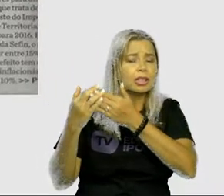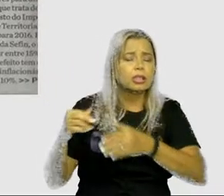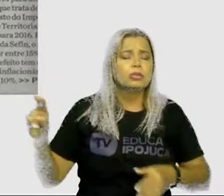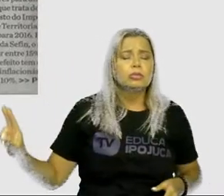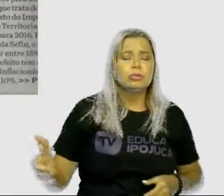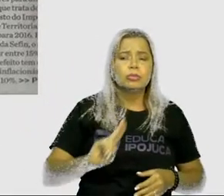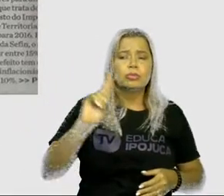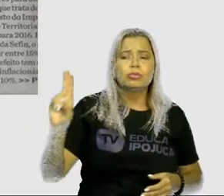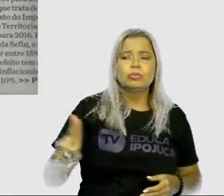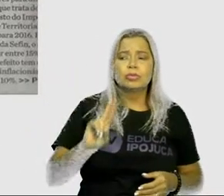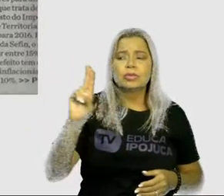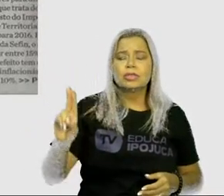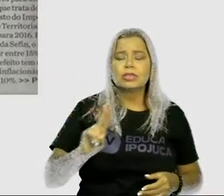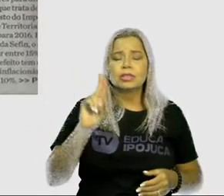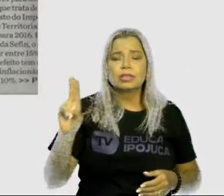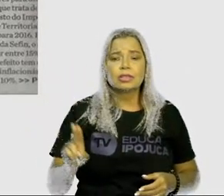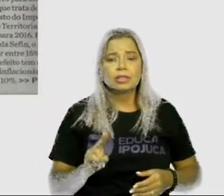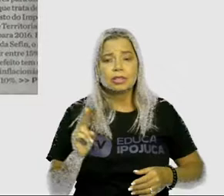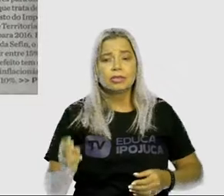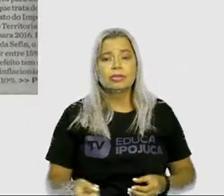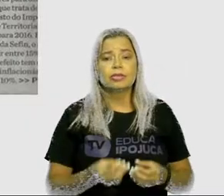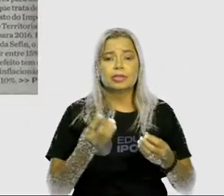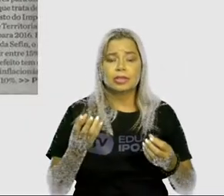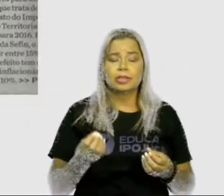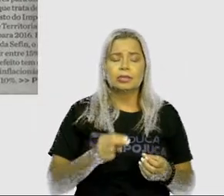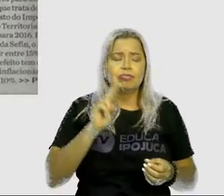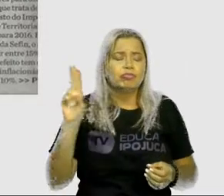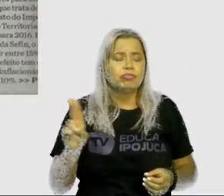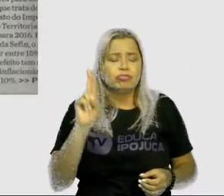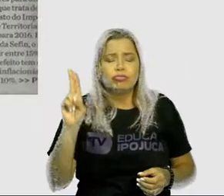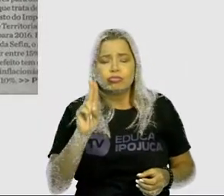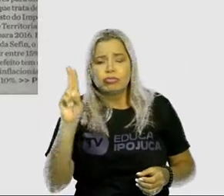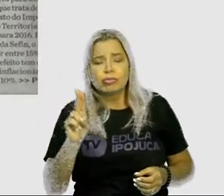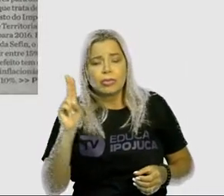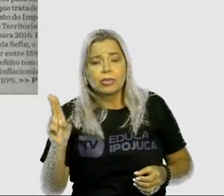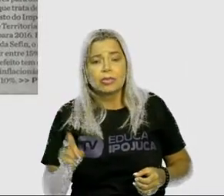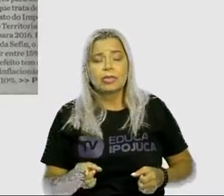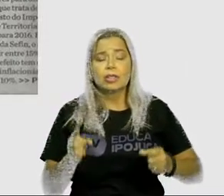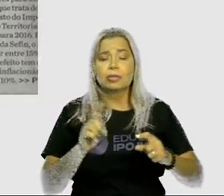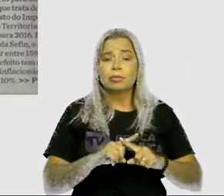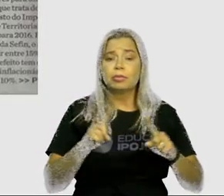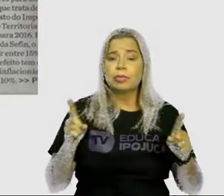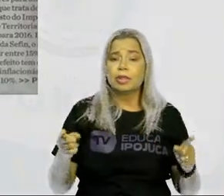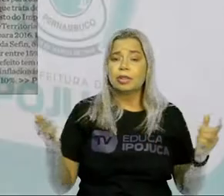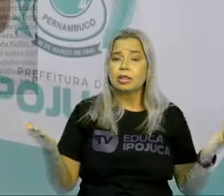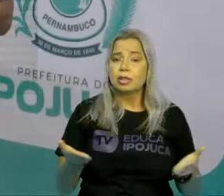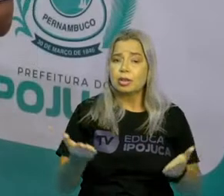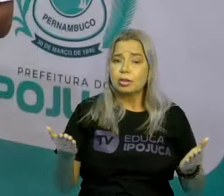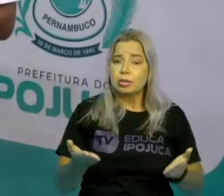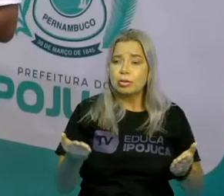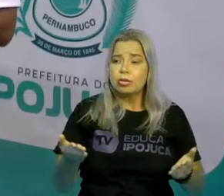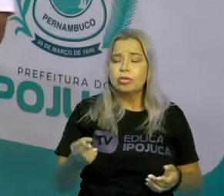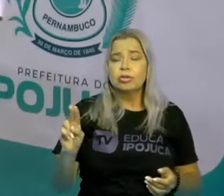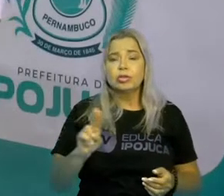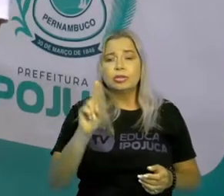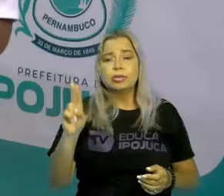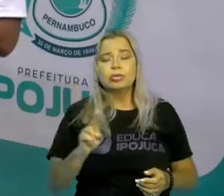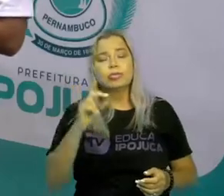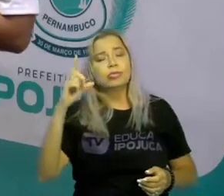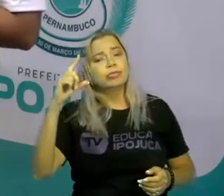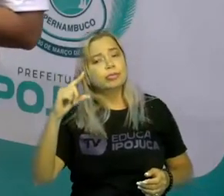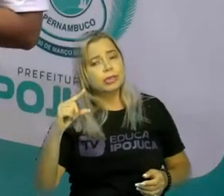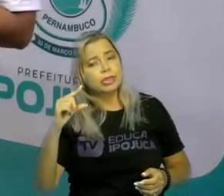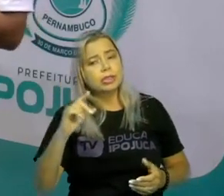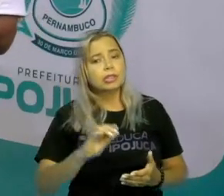circulação de informação. Hoje, nem tanto, mas ainda se perpetua, né? Nos nossos dias e se